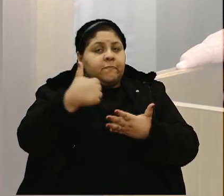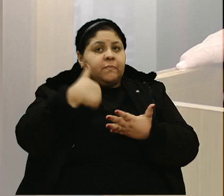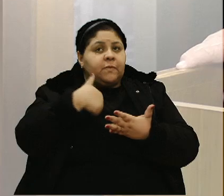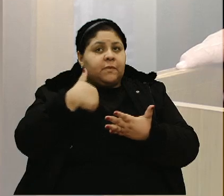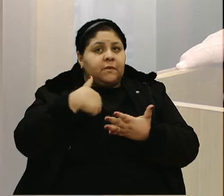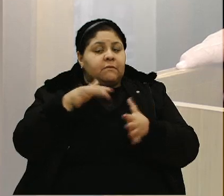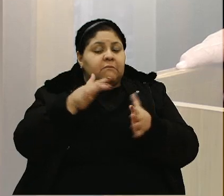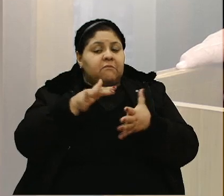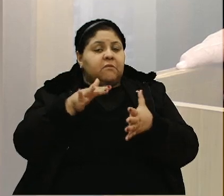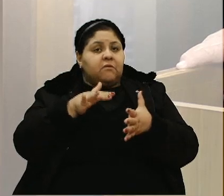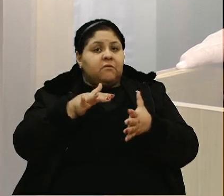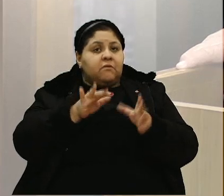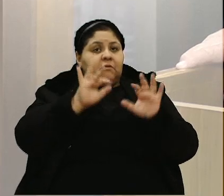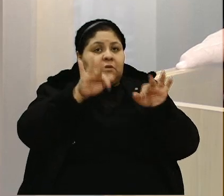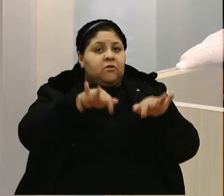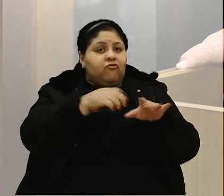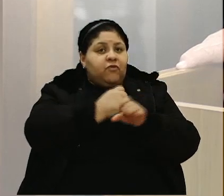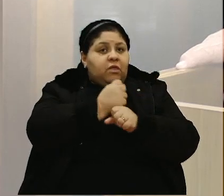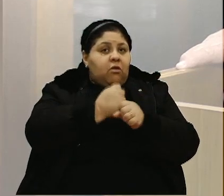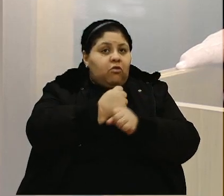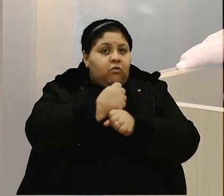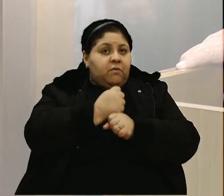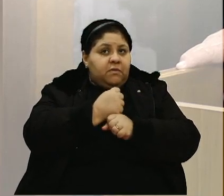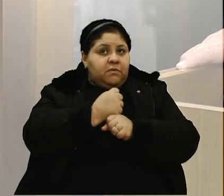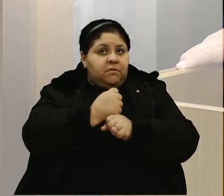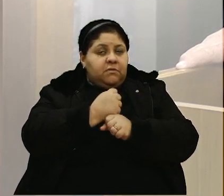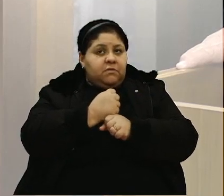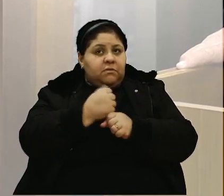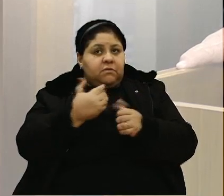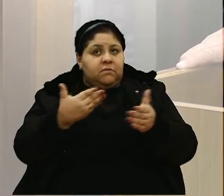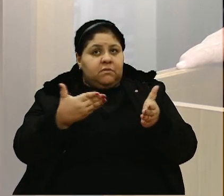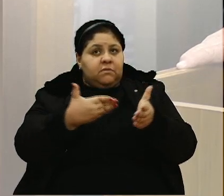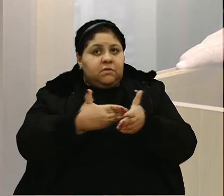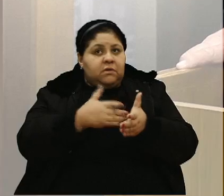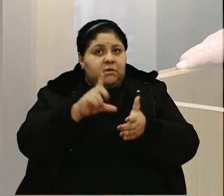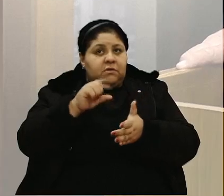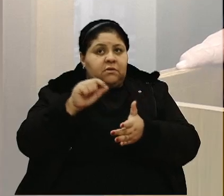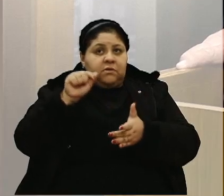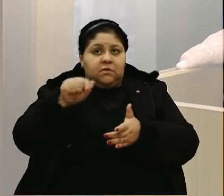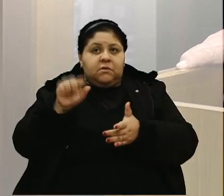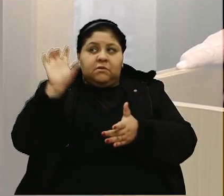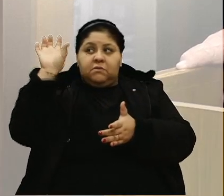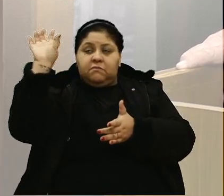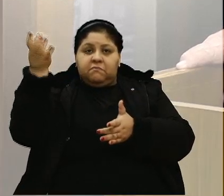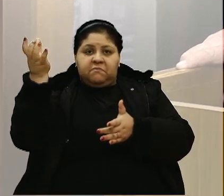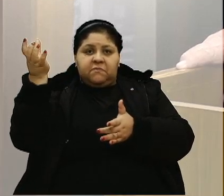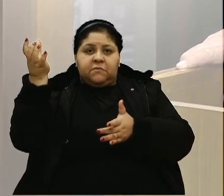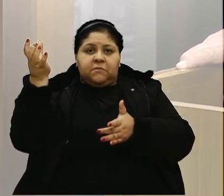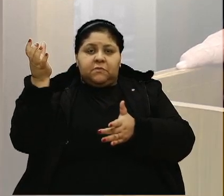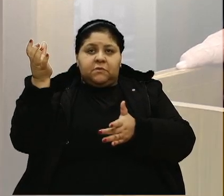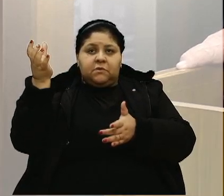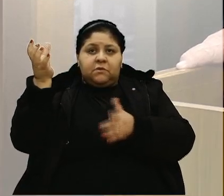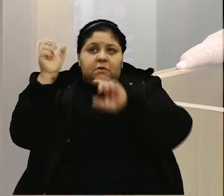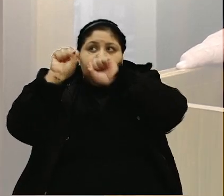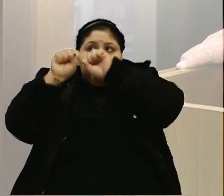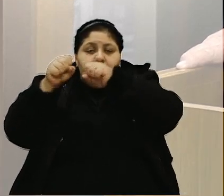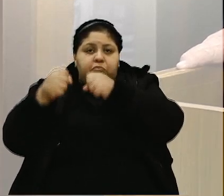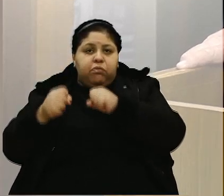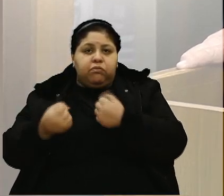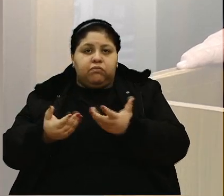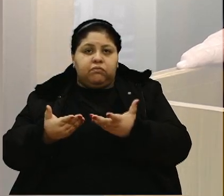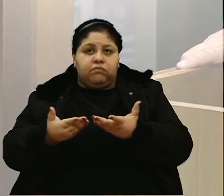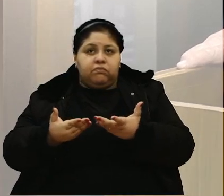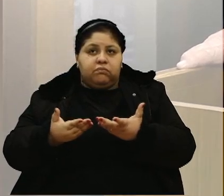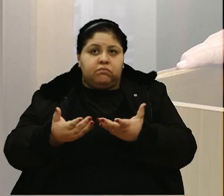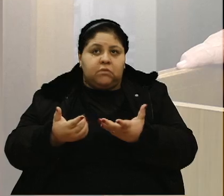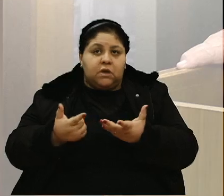Estimativa minha que no final do ano chegará às 10 mil lâmpadas. Chegará às 10 mil lâmpadas queimadas. Isso é uma